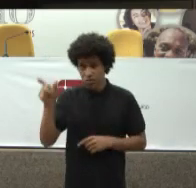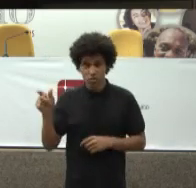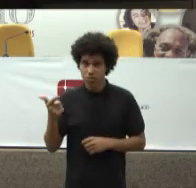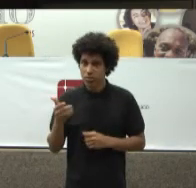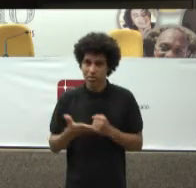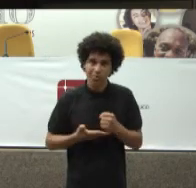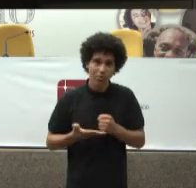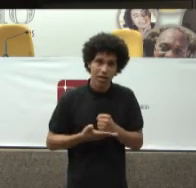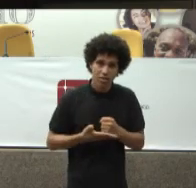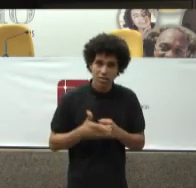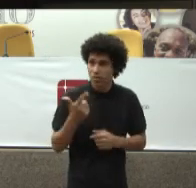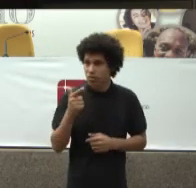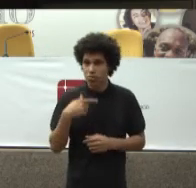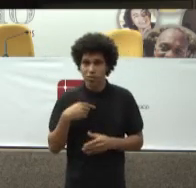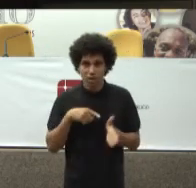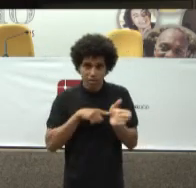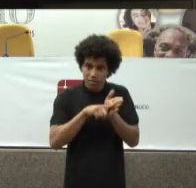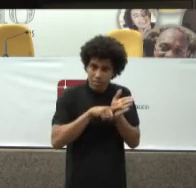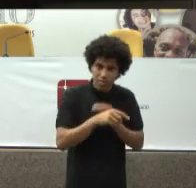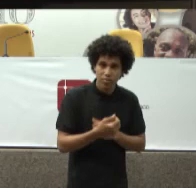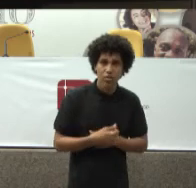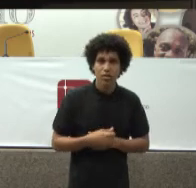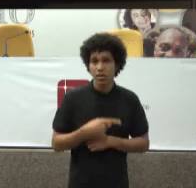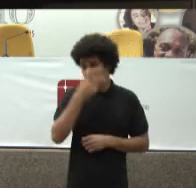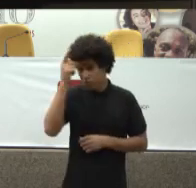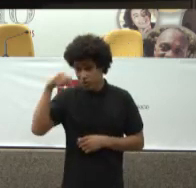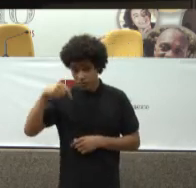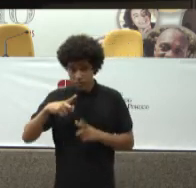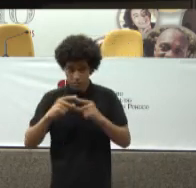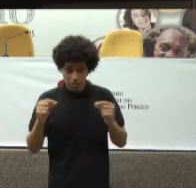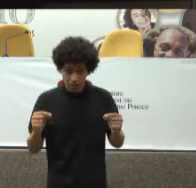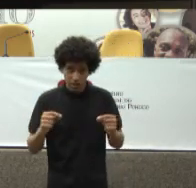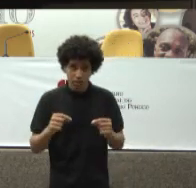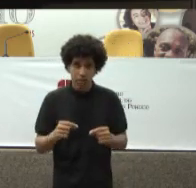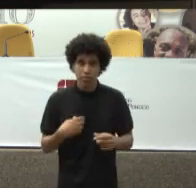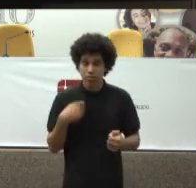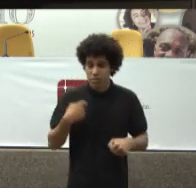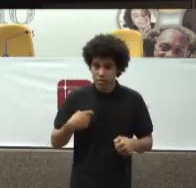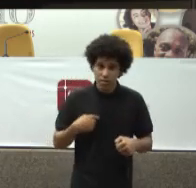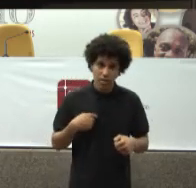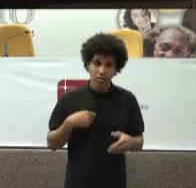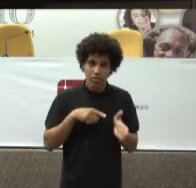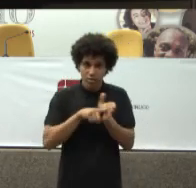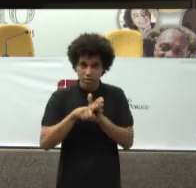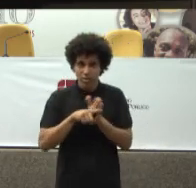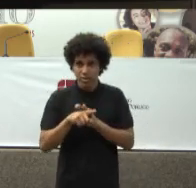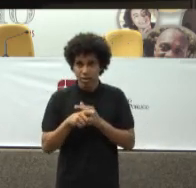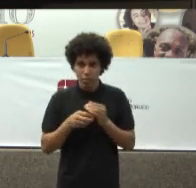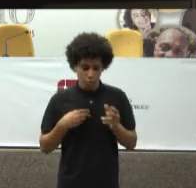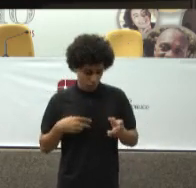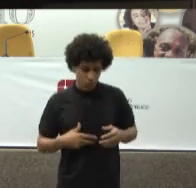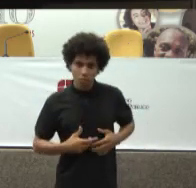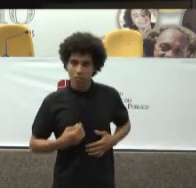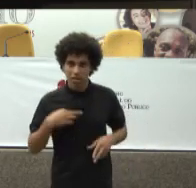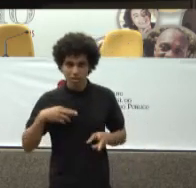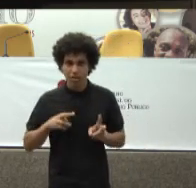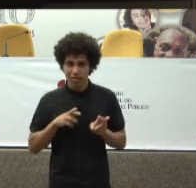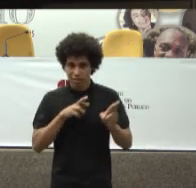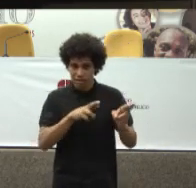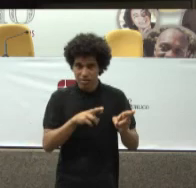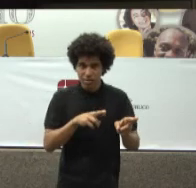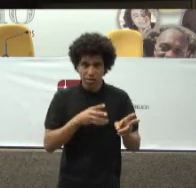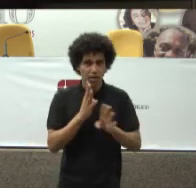a consulta Não tem o exame Pessoas aqui no DF Precisando de exame Com contraste Para ver se teve recidiva De câncer E a filha de um ano